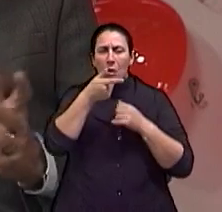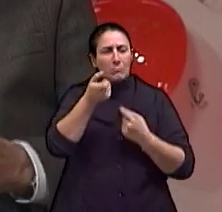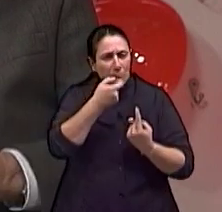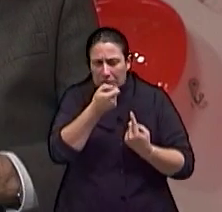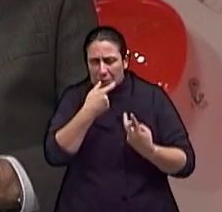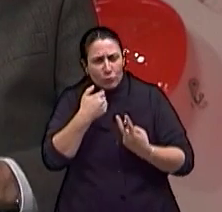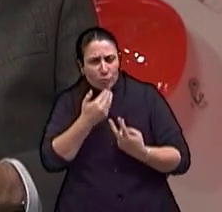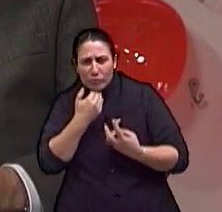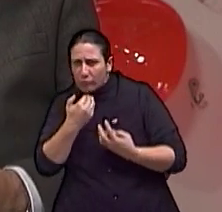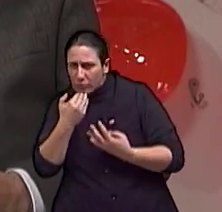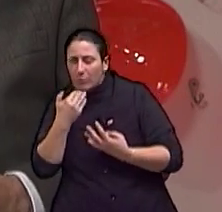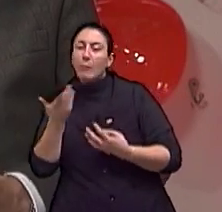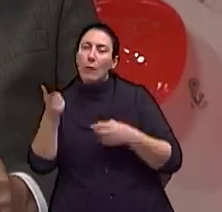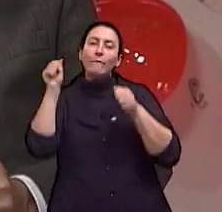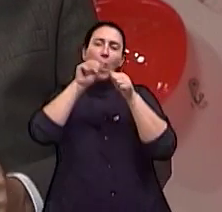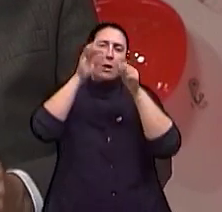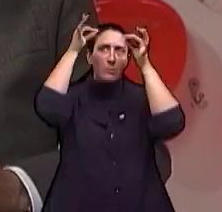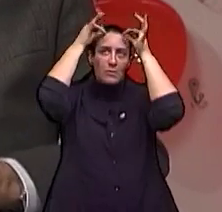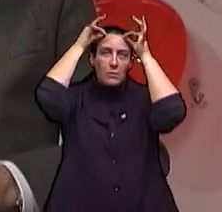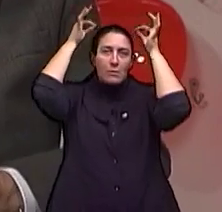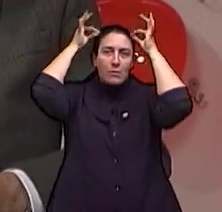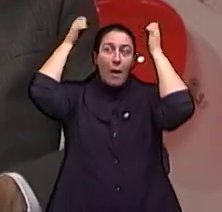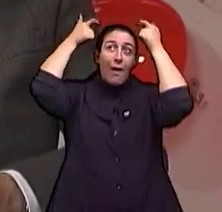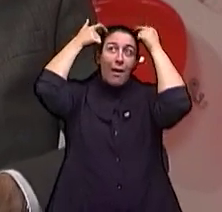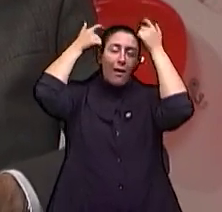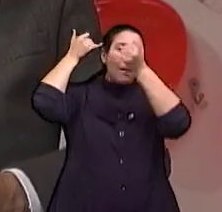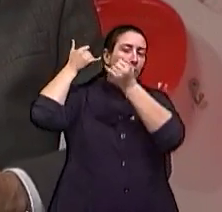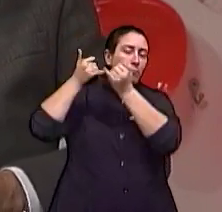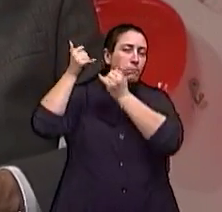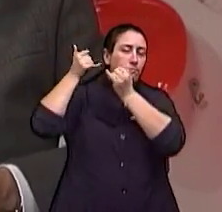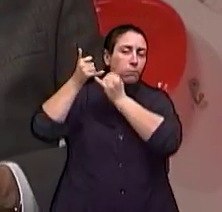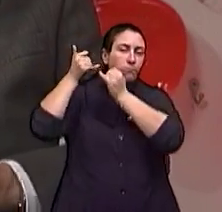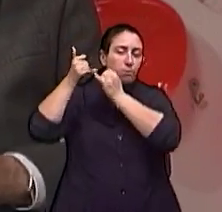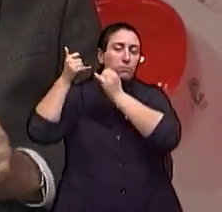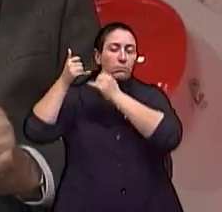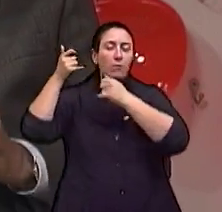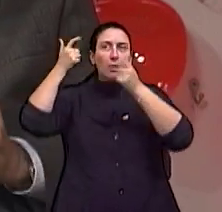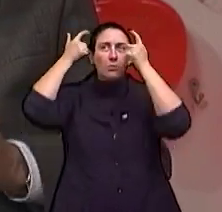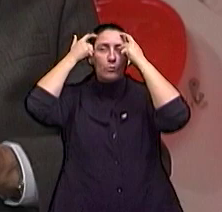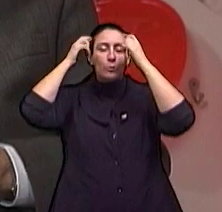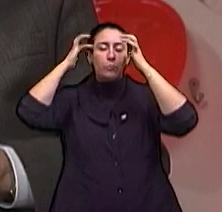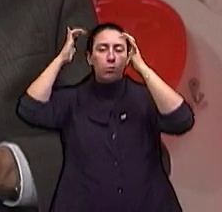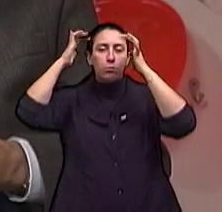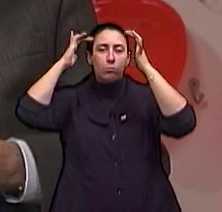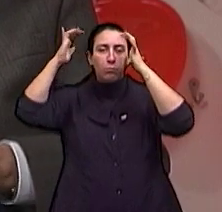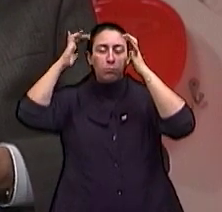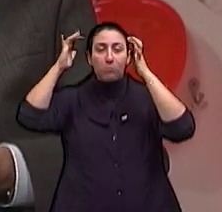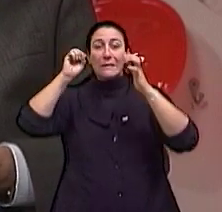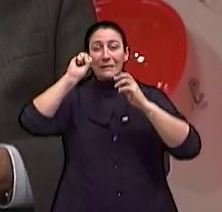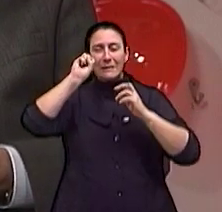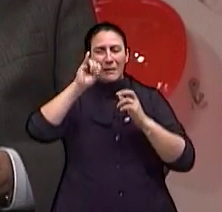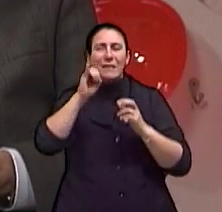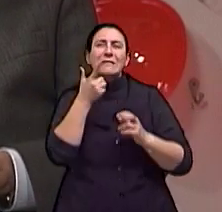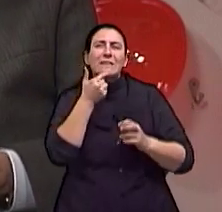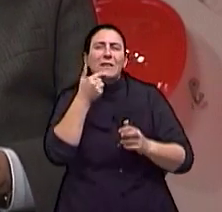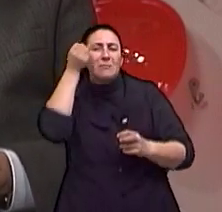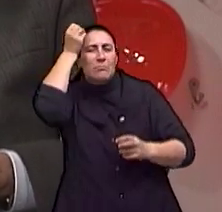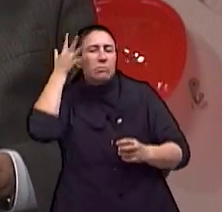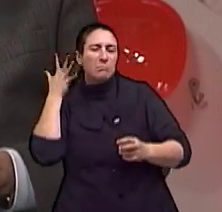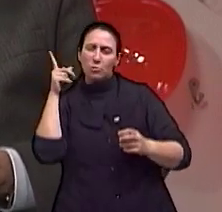simplesmente tira o eletrodo. Ah, ok. O risco de ter uma complicação cirúrgica, tipo sangramento ou coisa, muito pequeno, né?